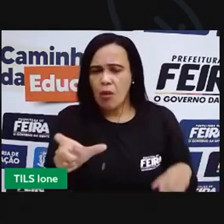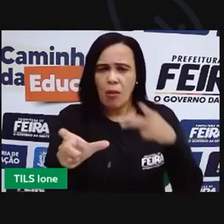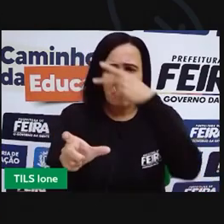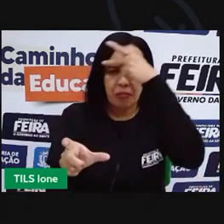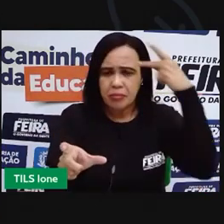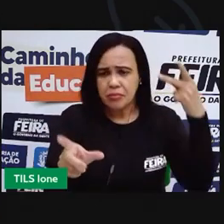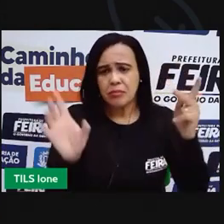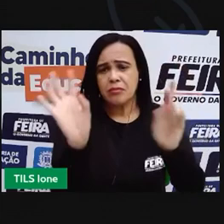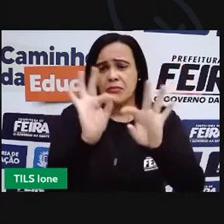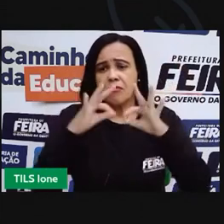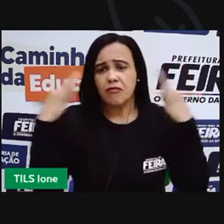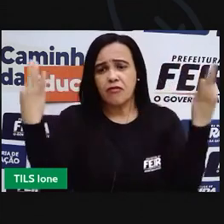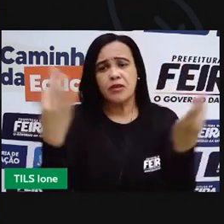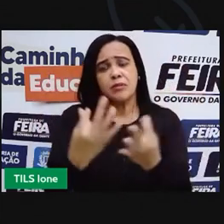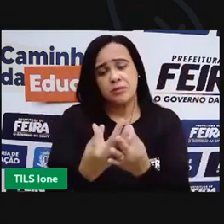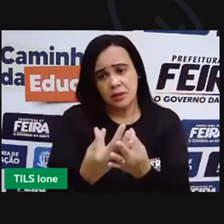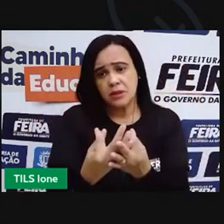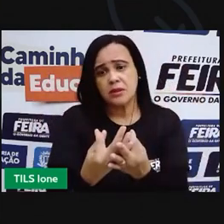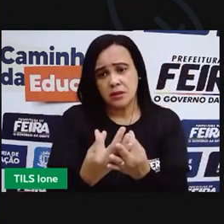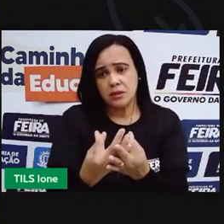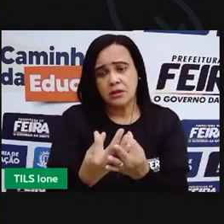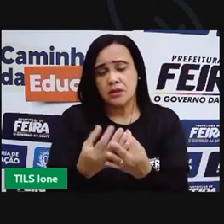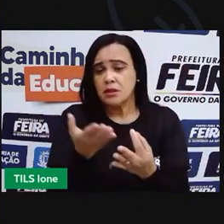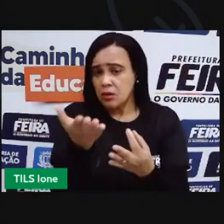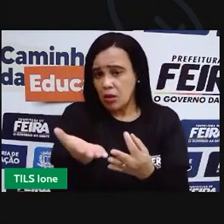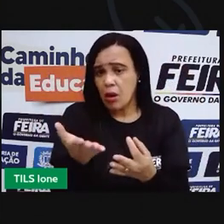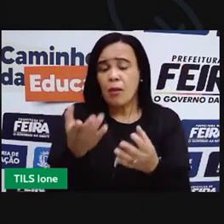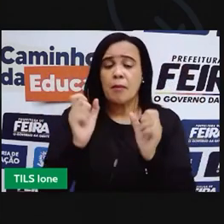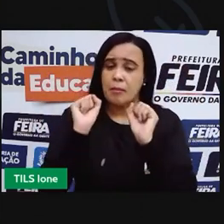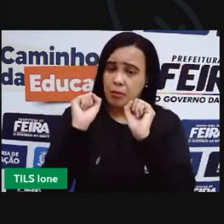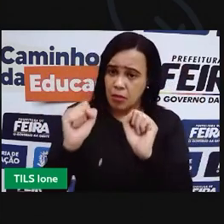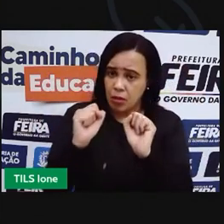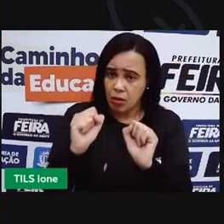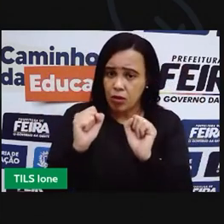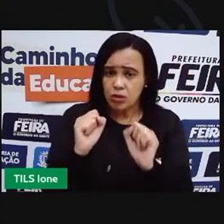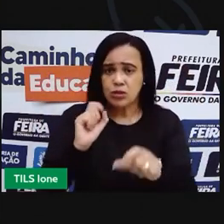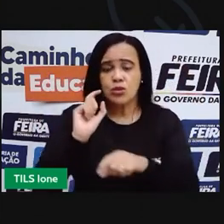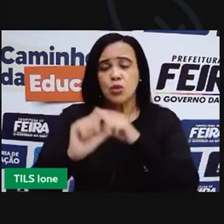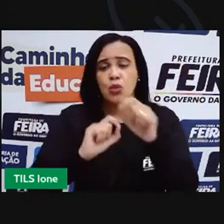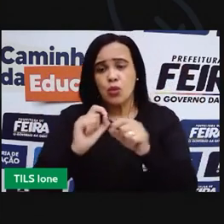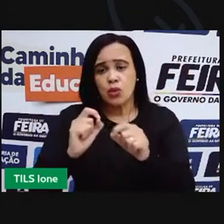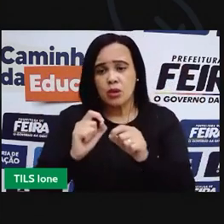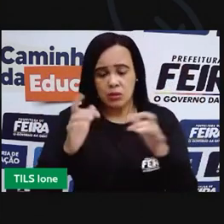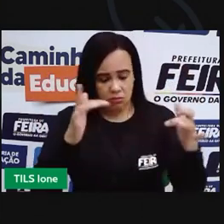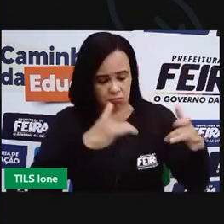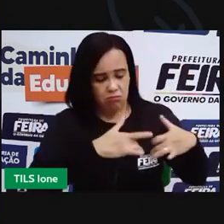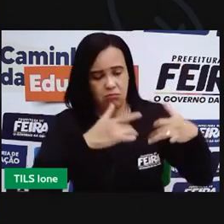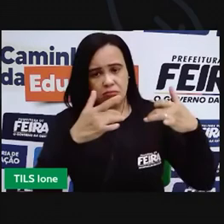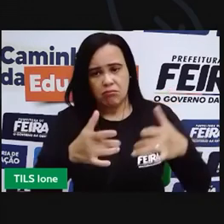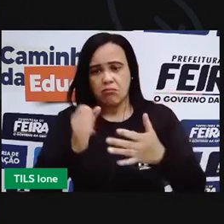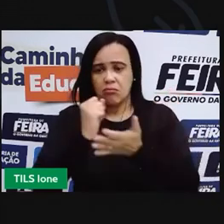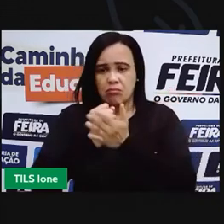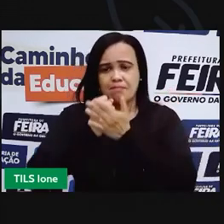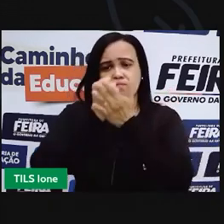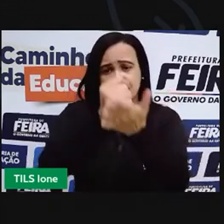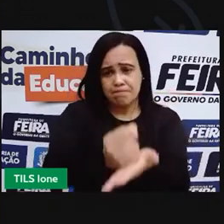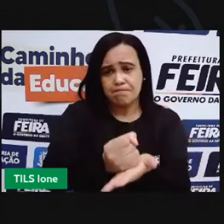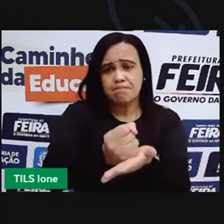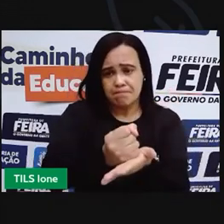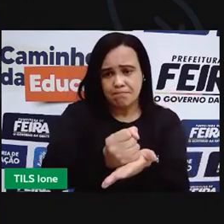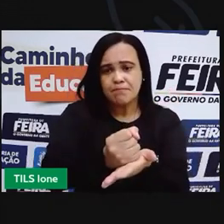você pode oferecer o seu apoio, você